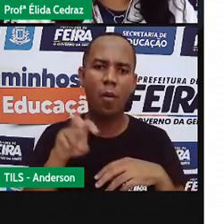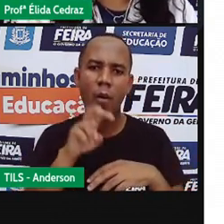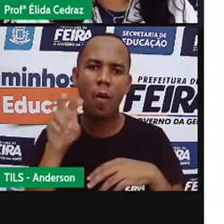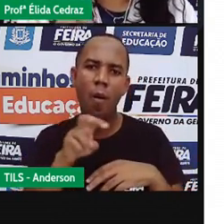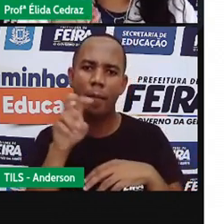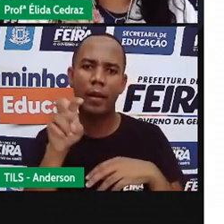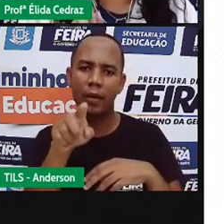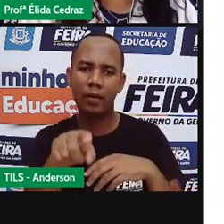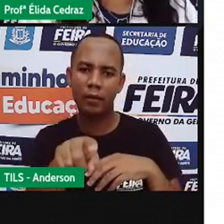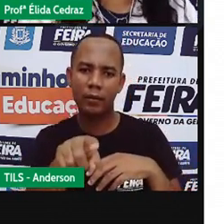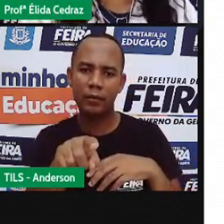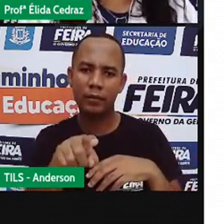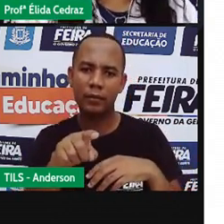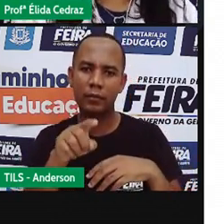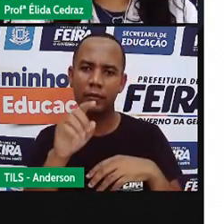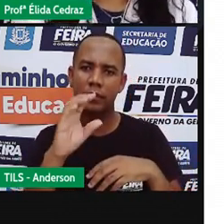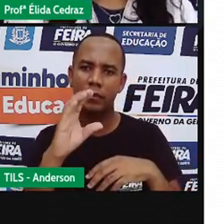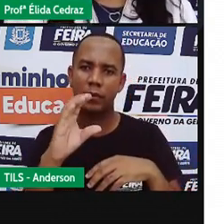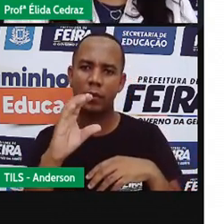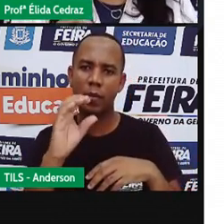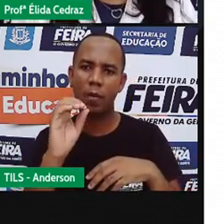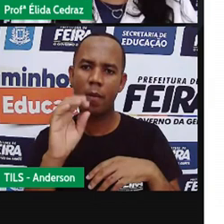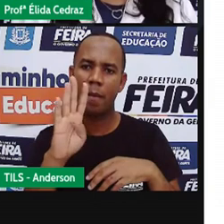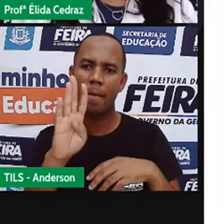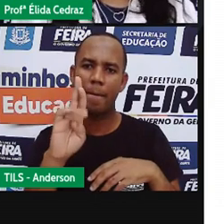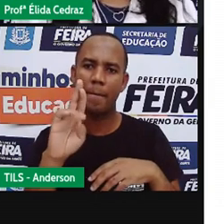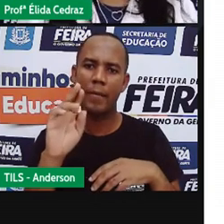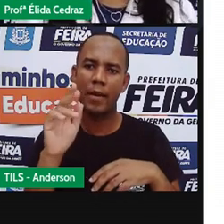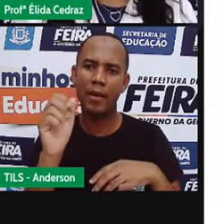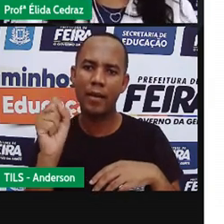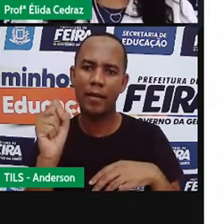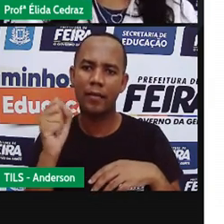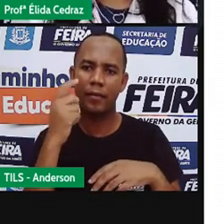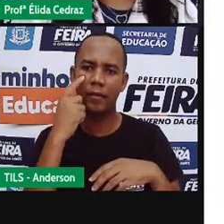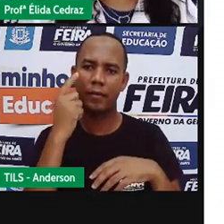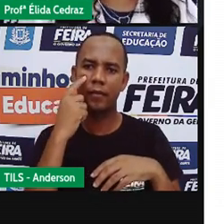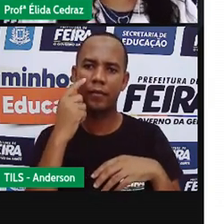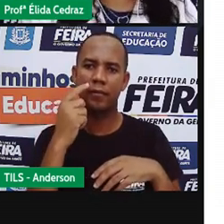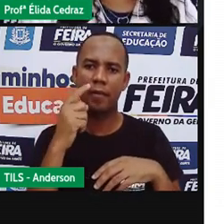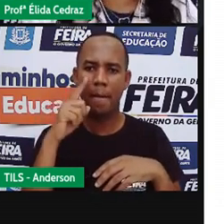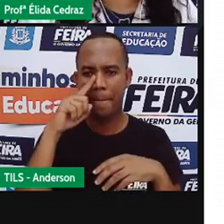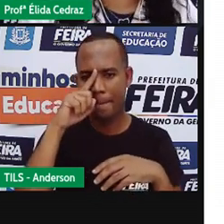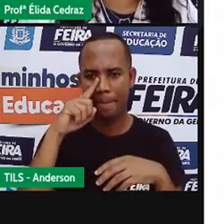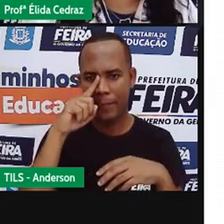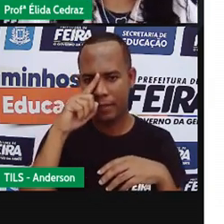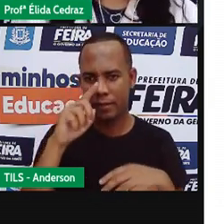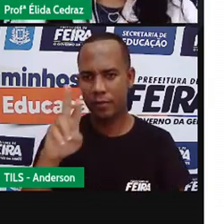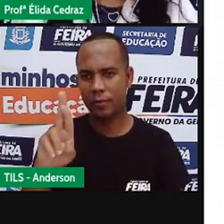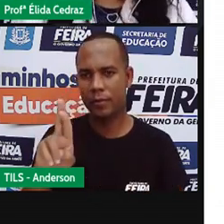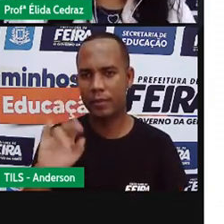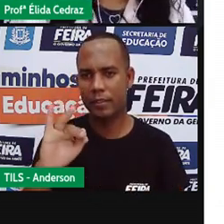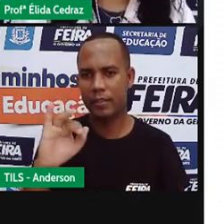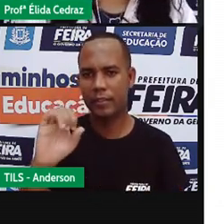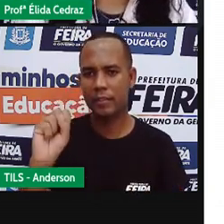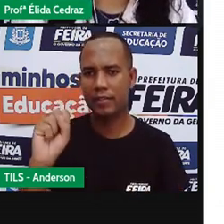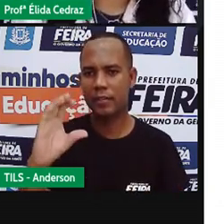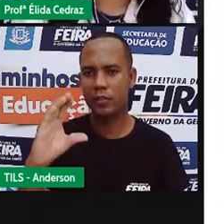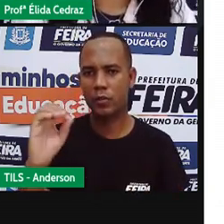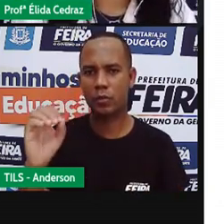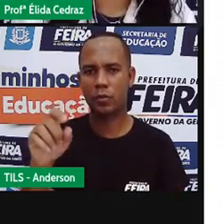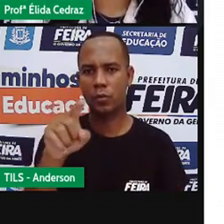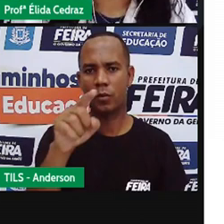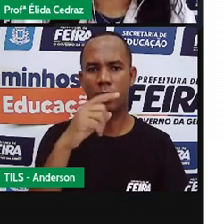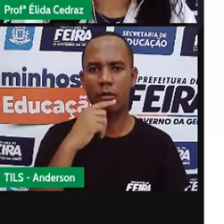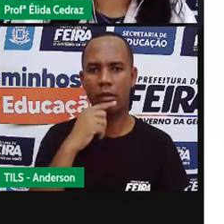razão, e dobra. Você consegue enxergar nessas palavras algo comum